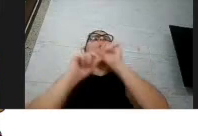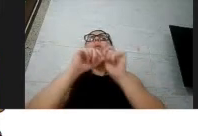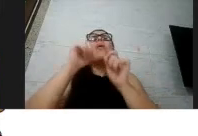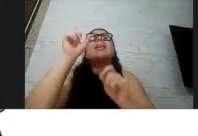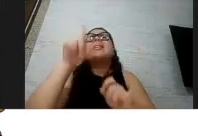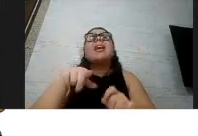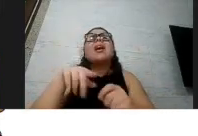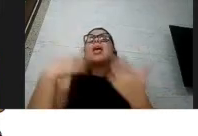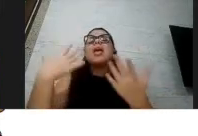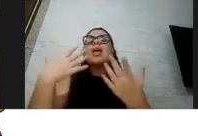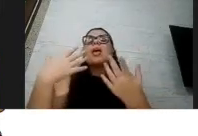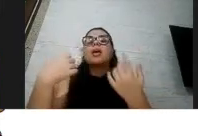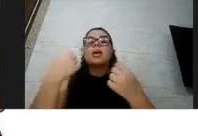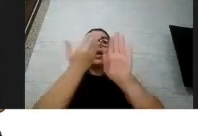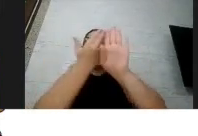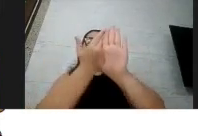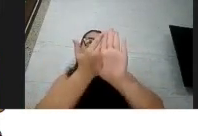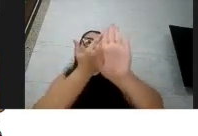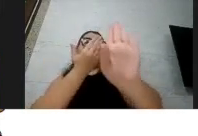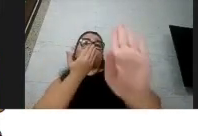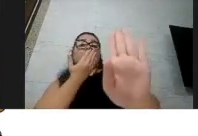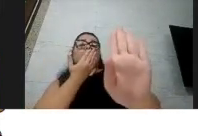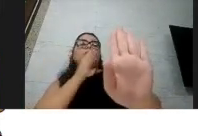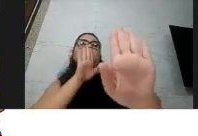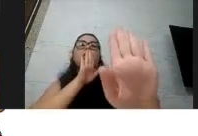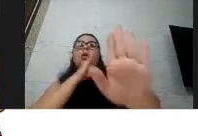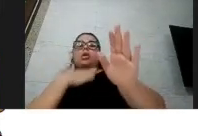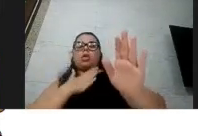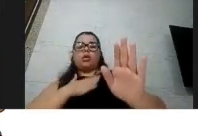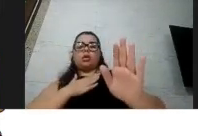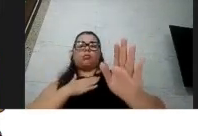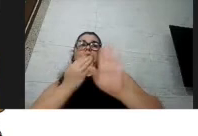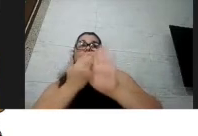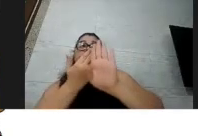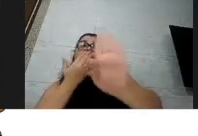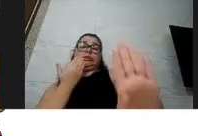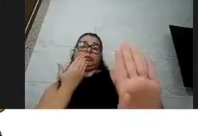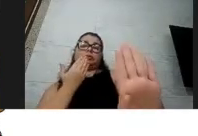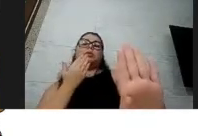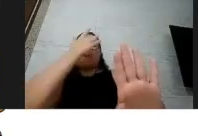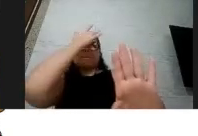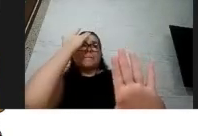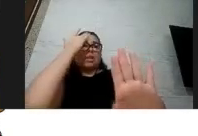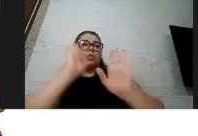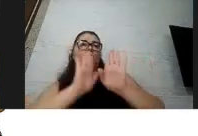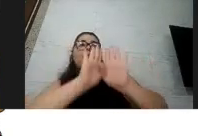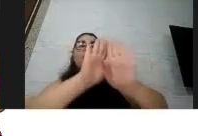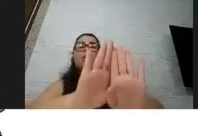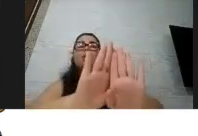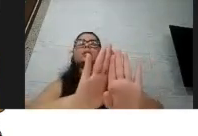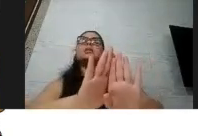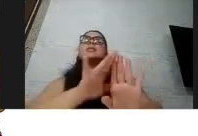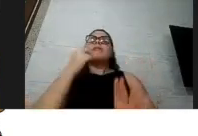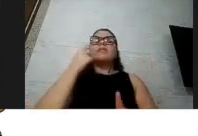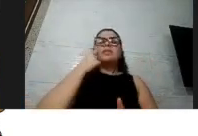Distanciamento social é manter uma distância das outras pessoas. E quanto é essa medida? A gente vê aí nas publicações